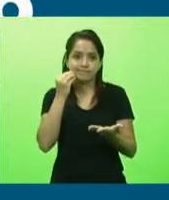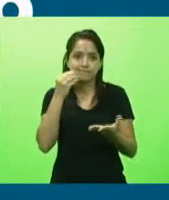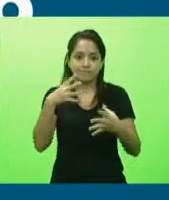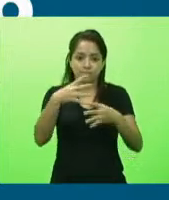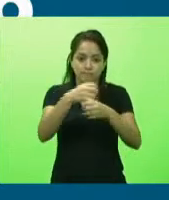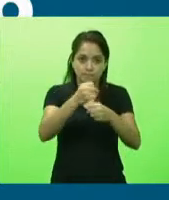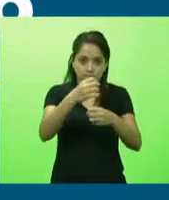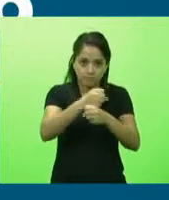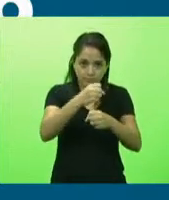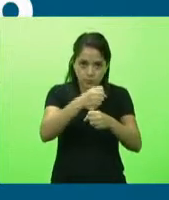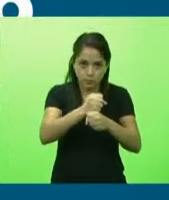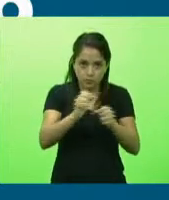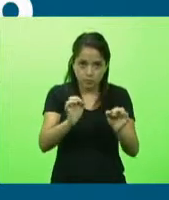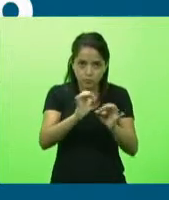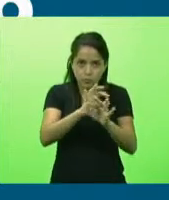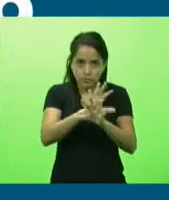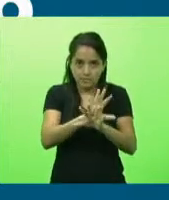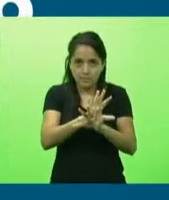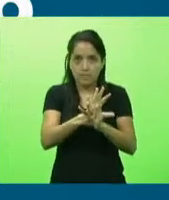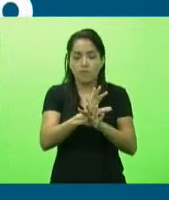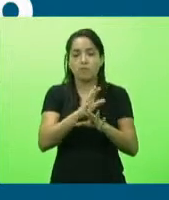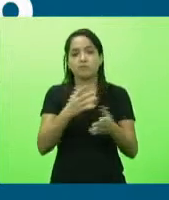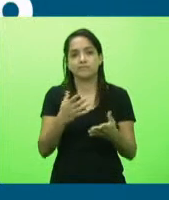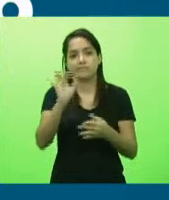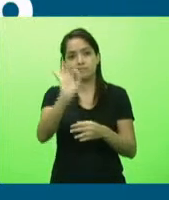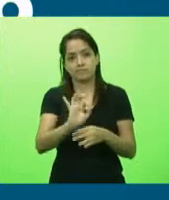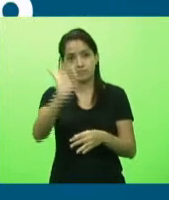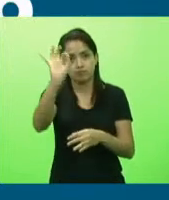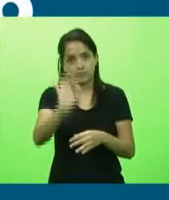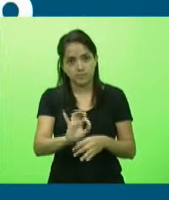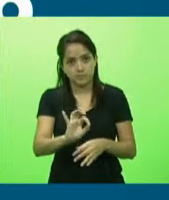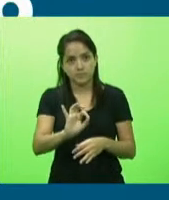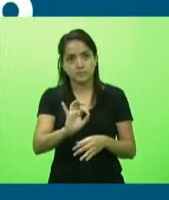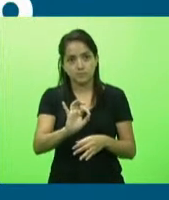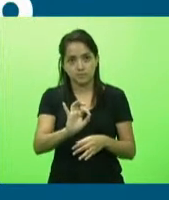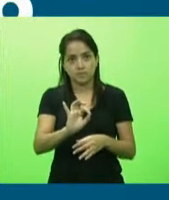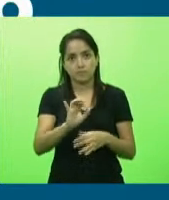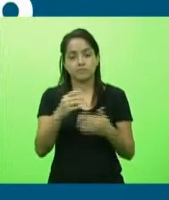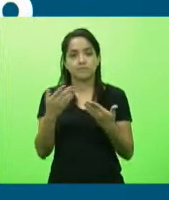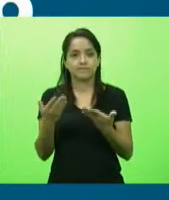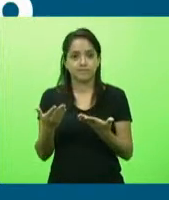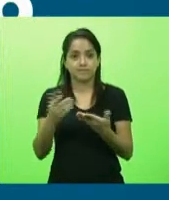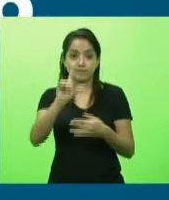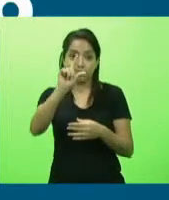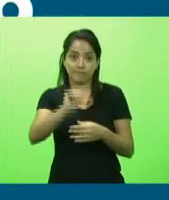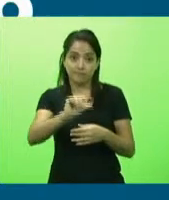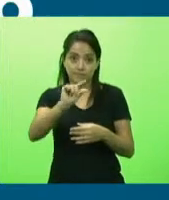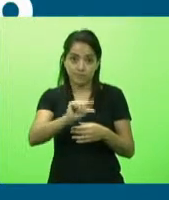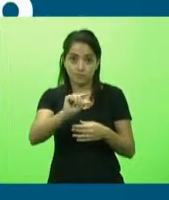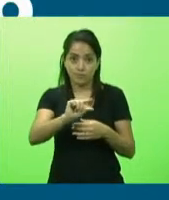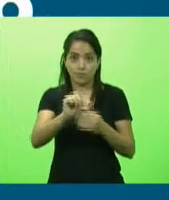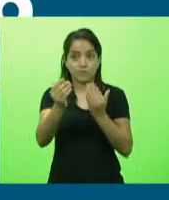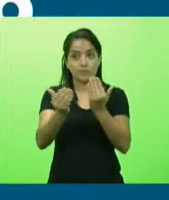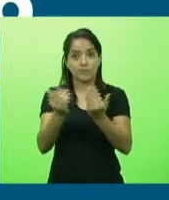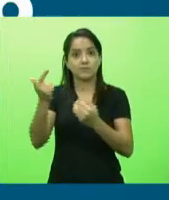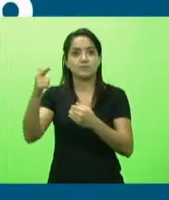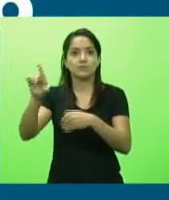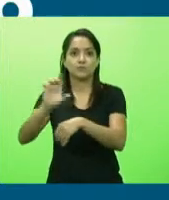pelo total da população o nosso percentual acaba sendo um tanto quanto menor de que estados que tem